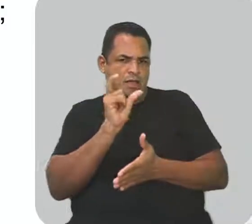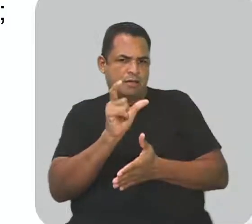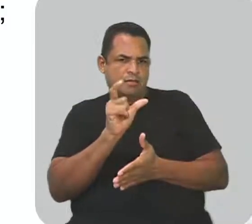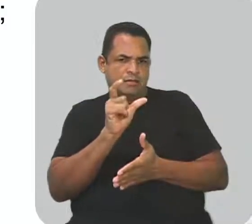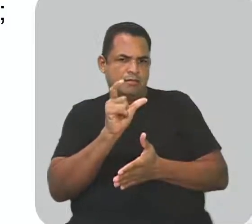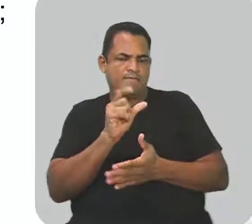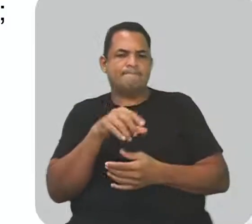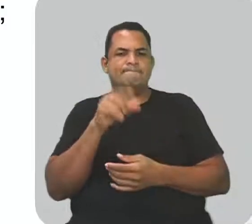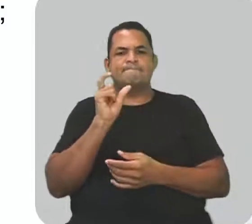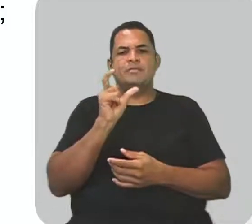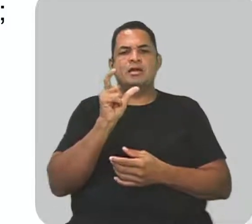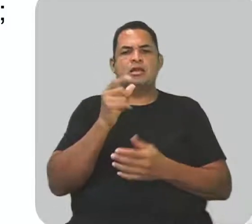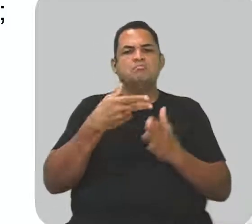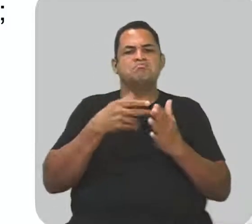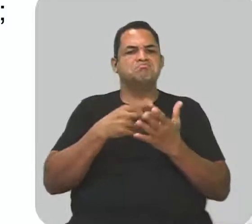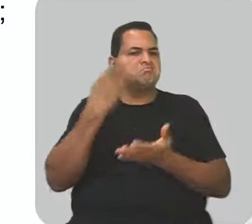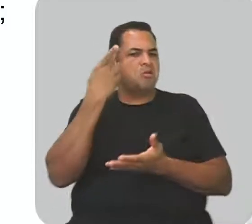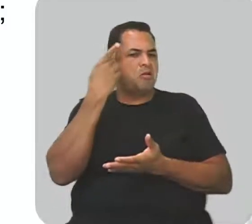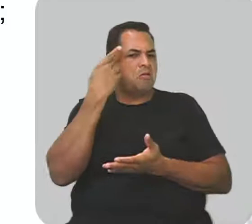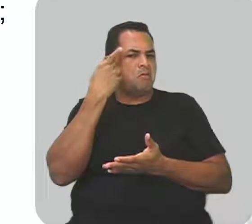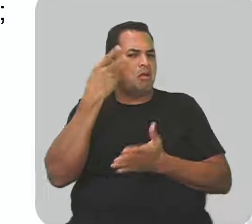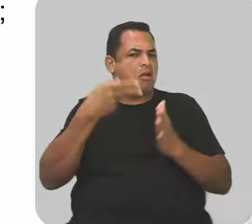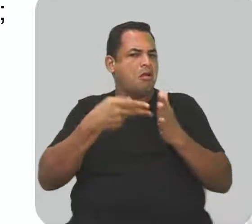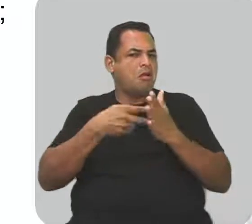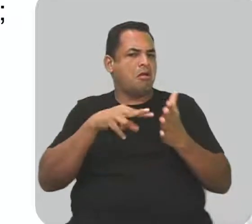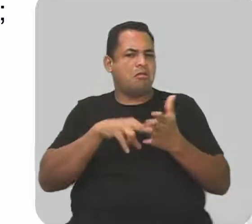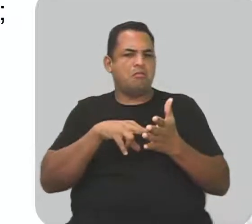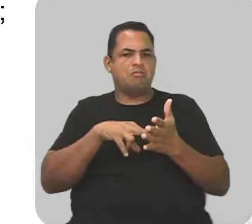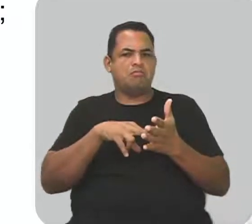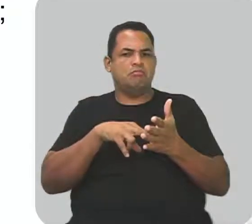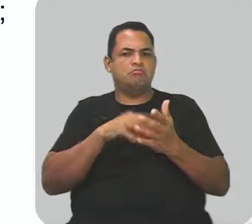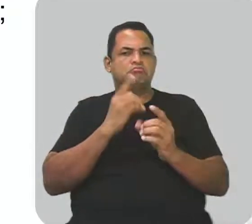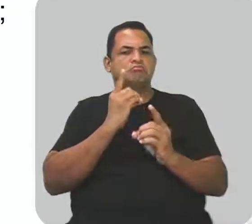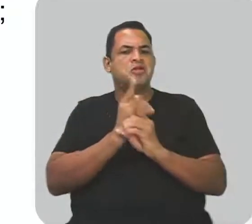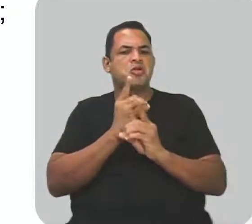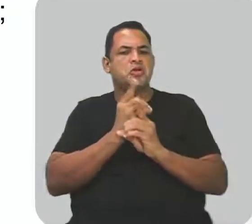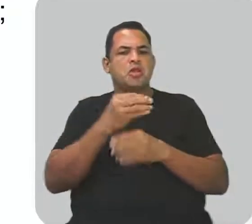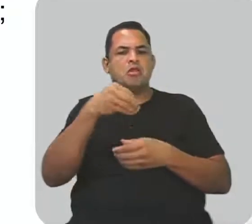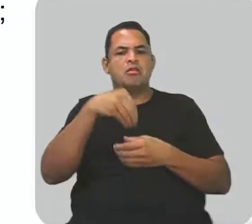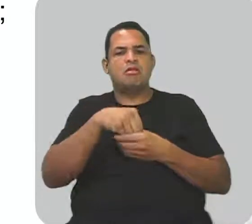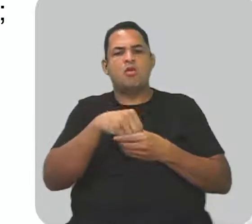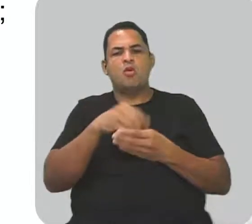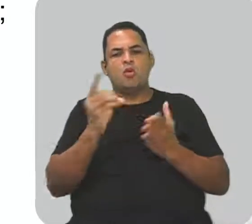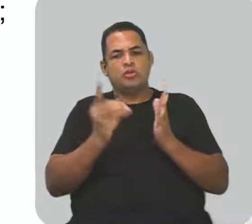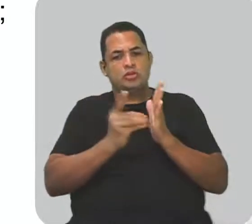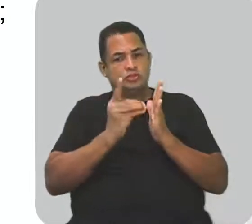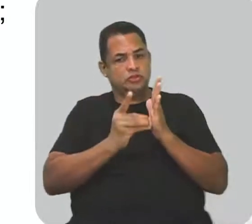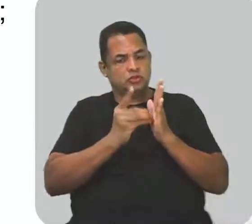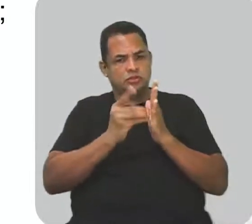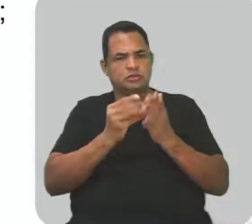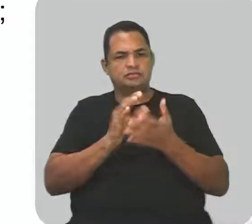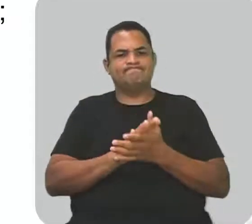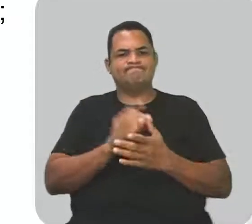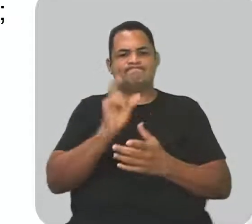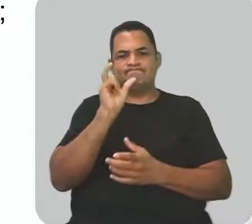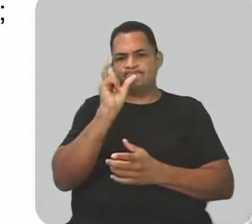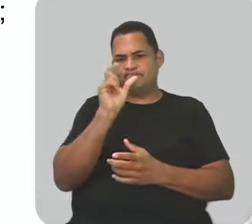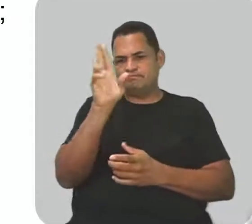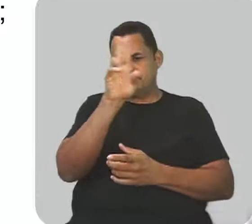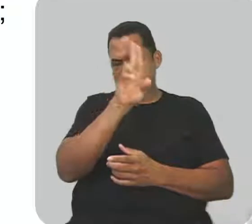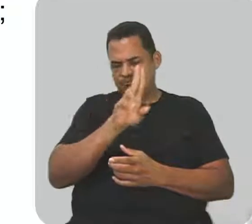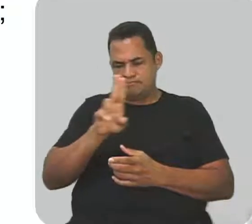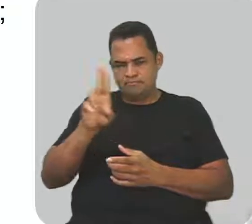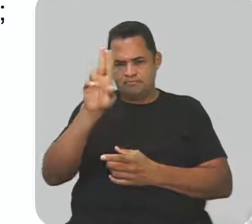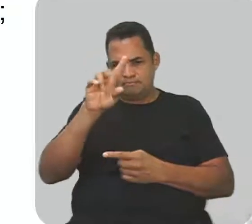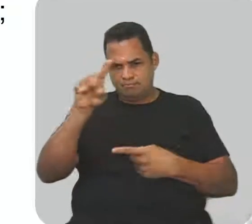palavra com sentido comum, aquele encontrado no dicionário, palavra utilizada de